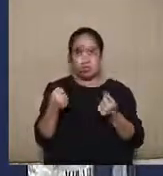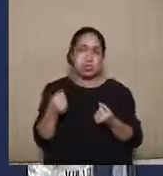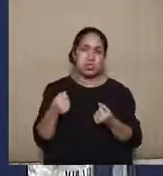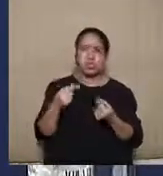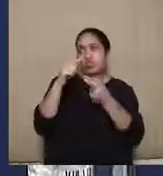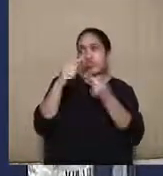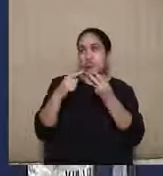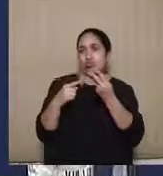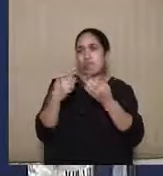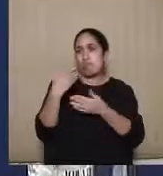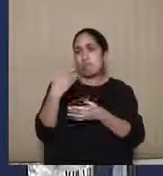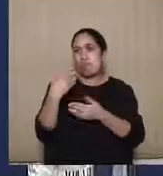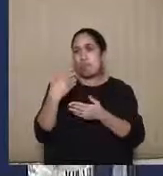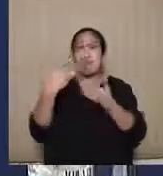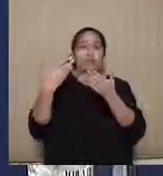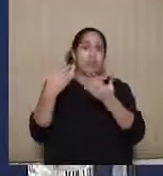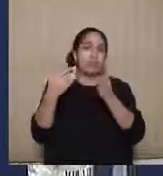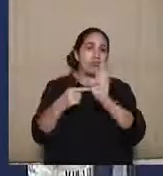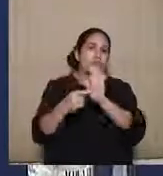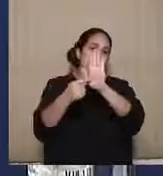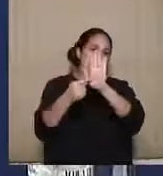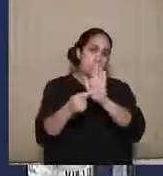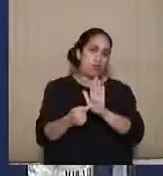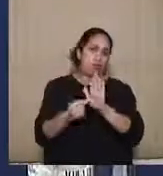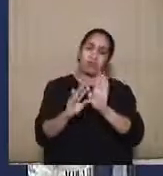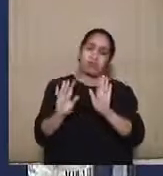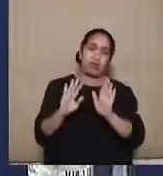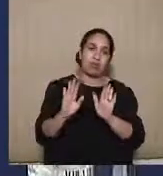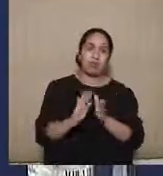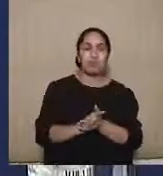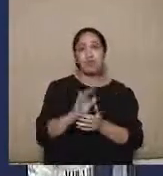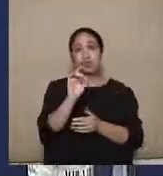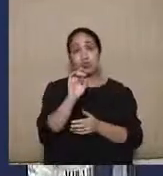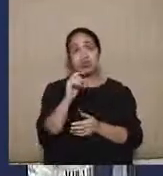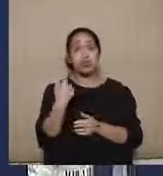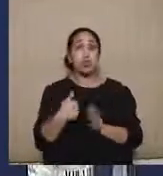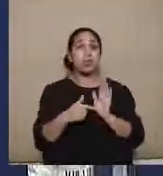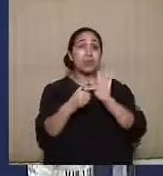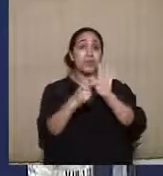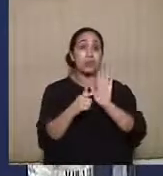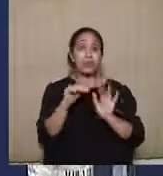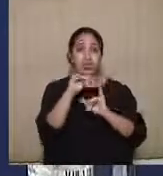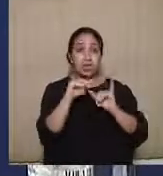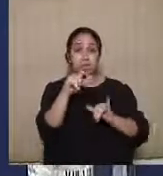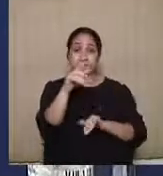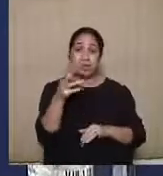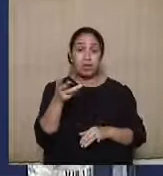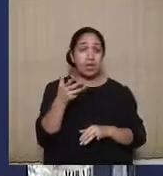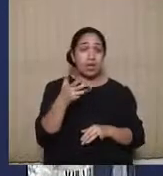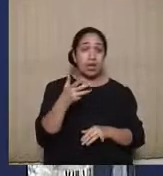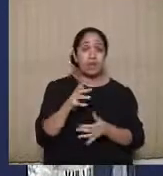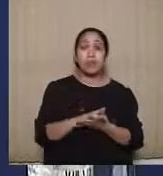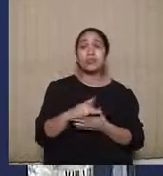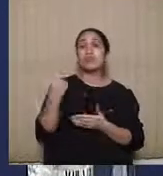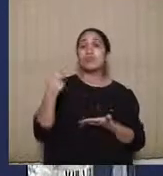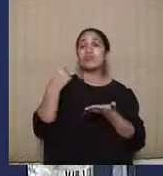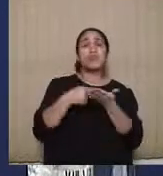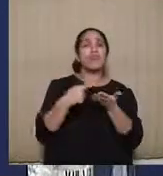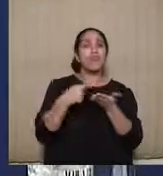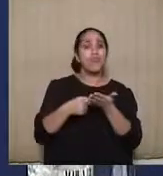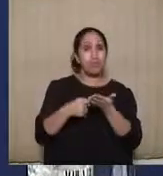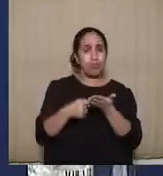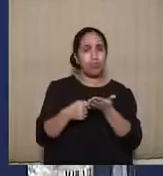demonstração quanto à sua ocorrência, fosse reconhecida de ofício. Apenas para citar aqui e para acelerar um pouquinho, nós temos o acórdão